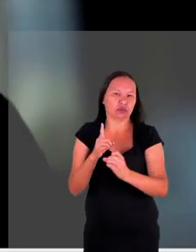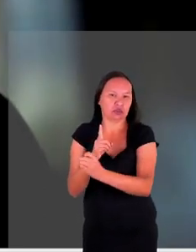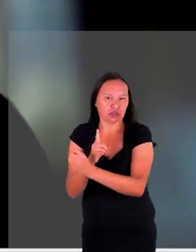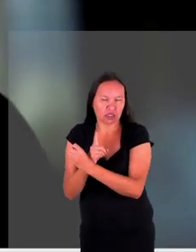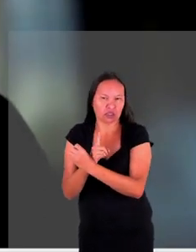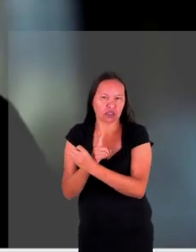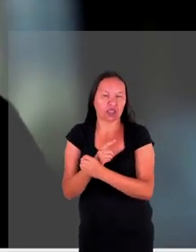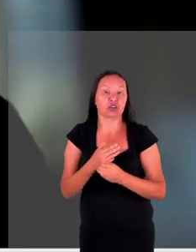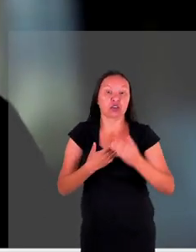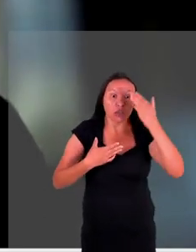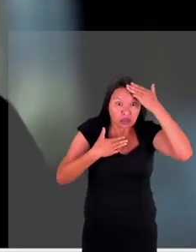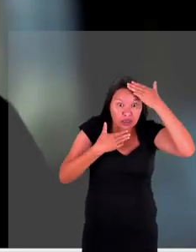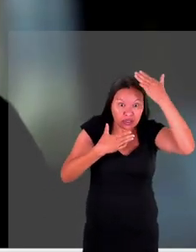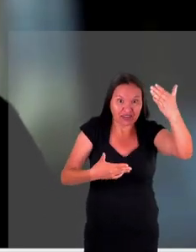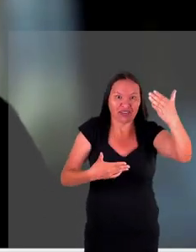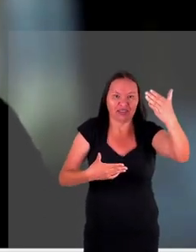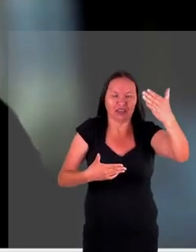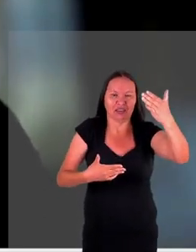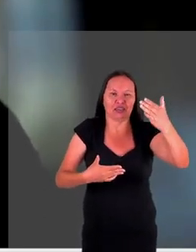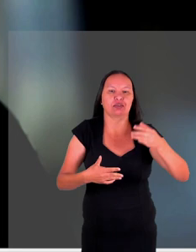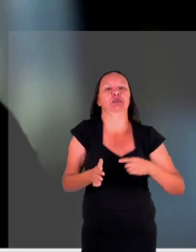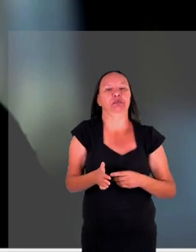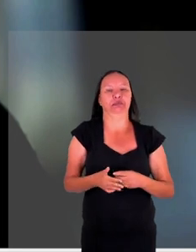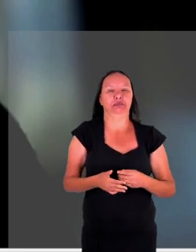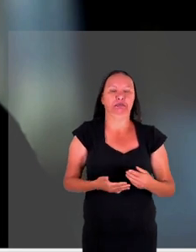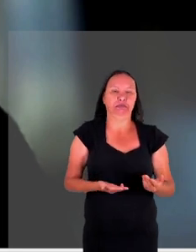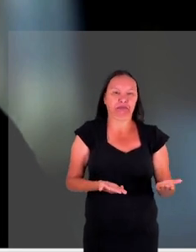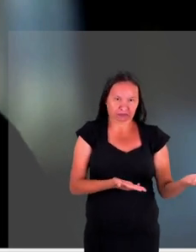acredito que agora a gente vai às perguntas